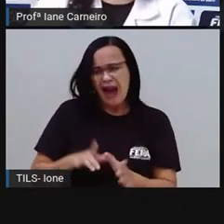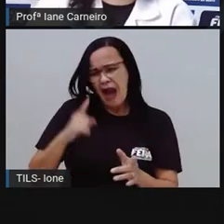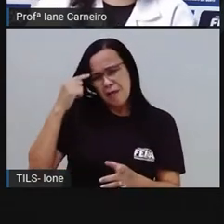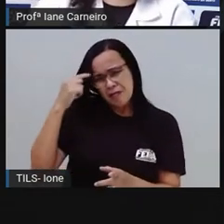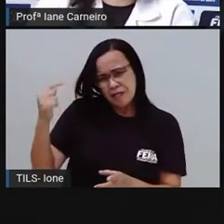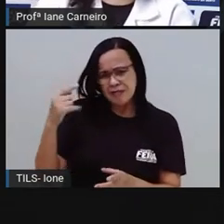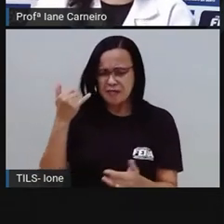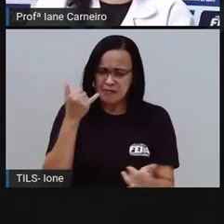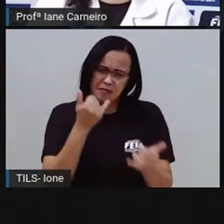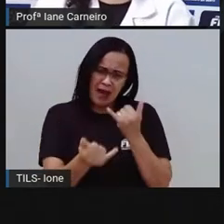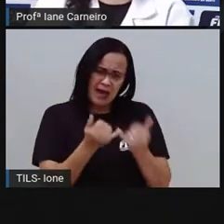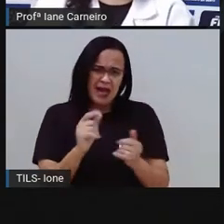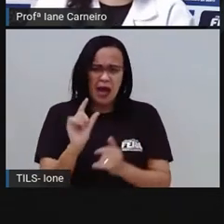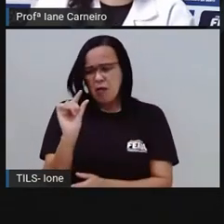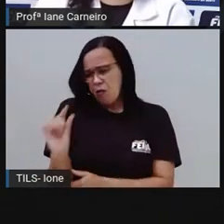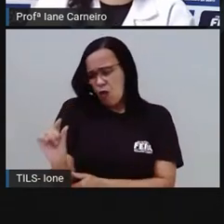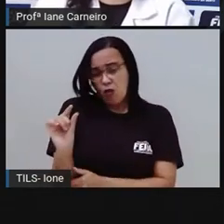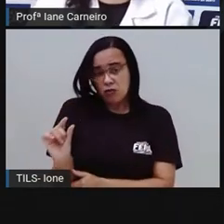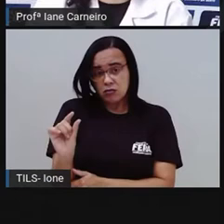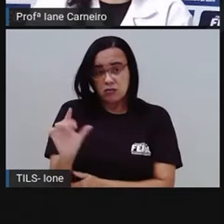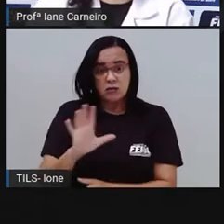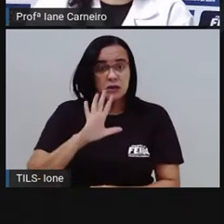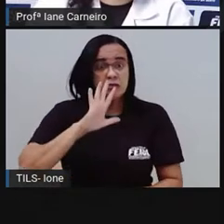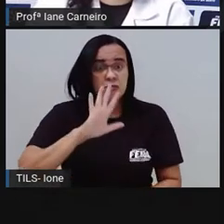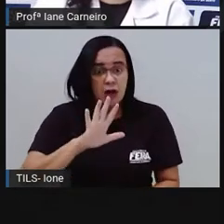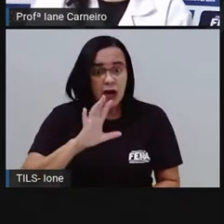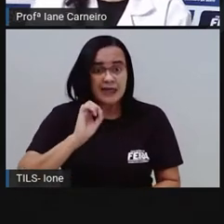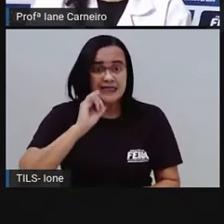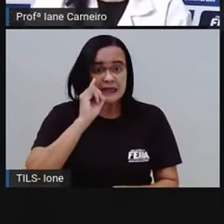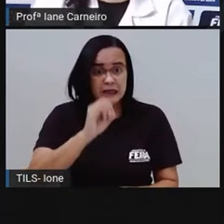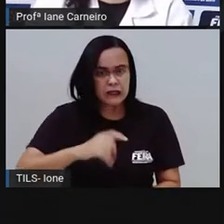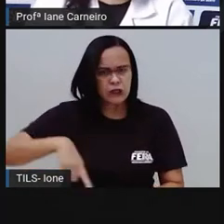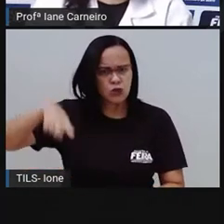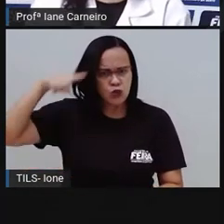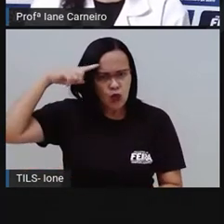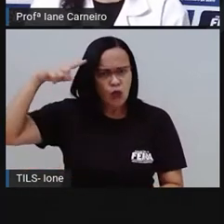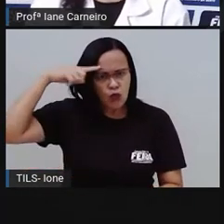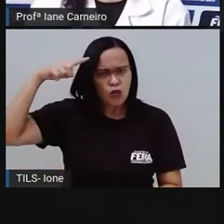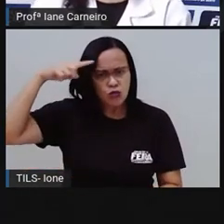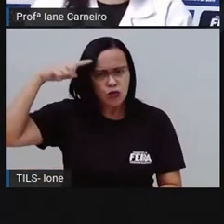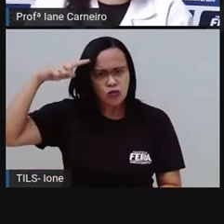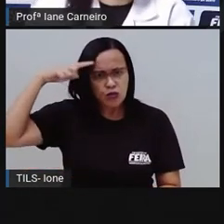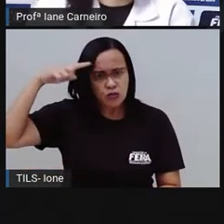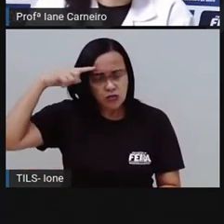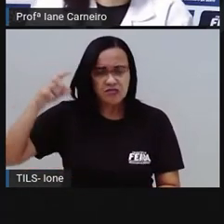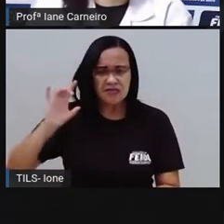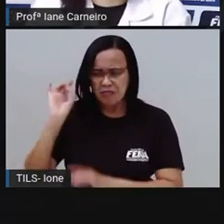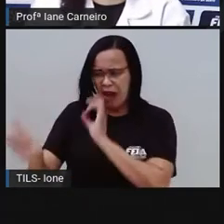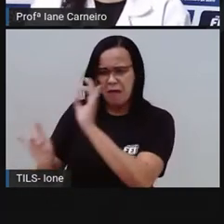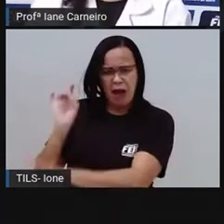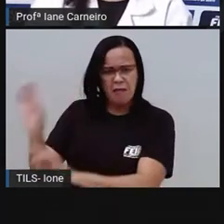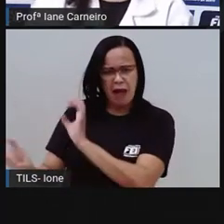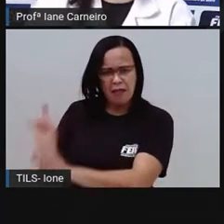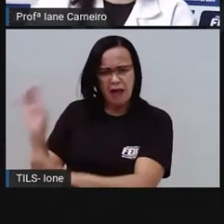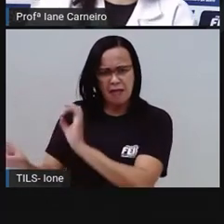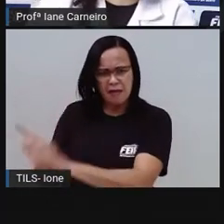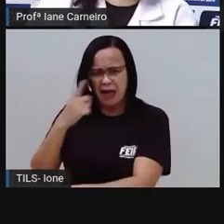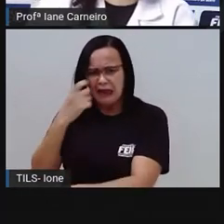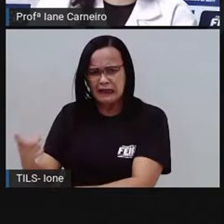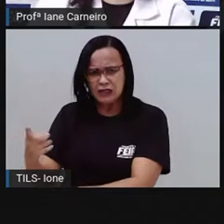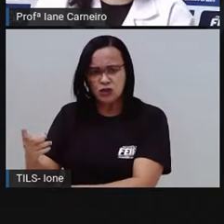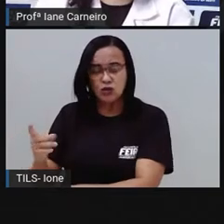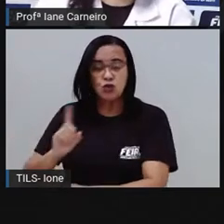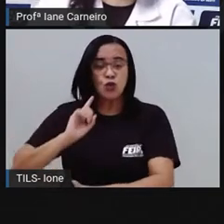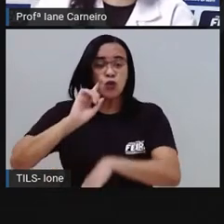Todos os dias, esse lixo vira um bolão de milhões de toneladas. Só na